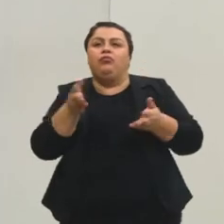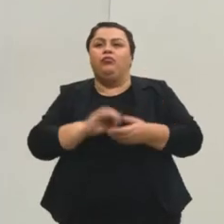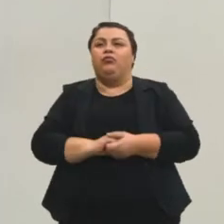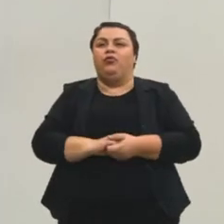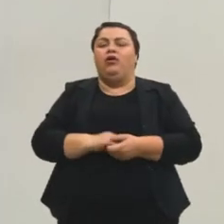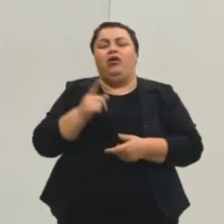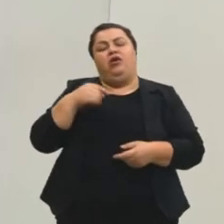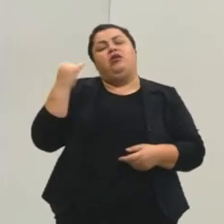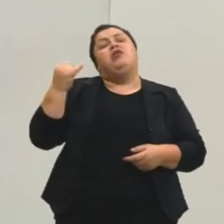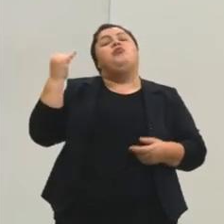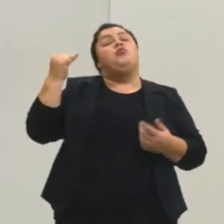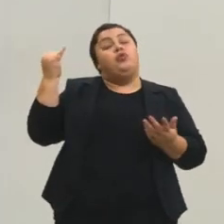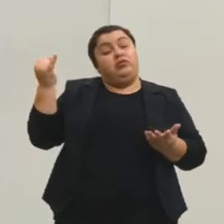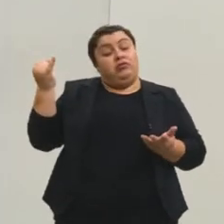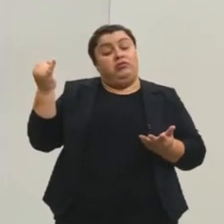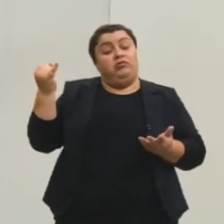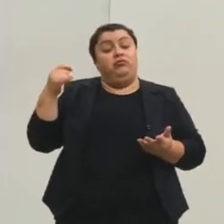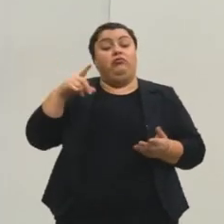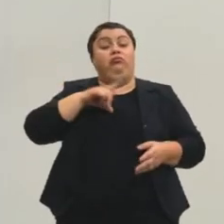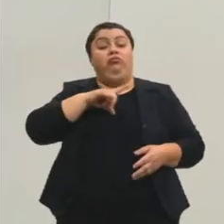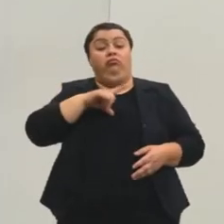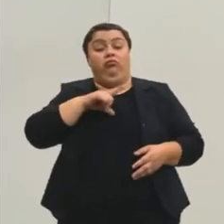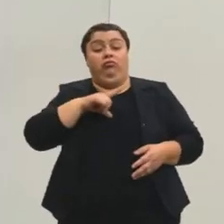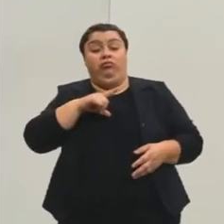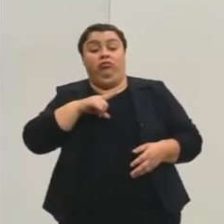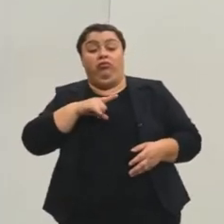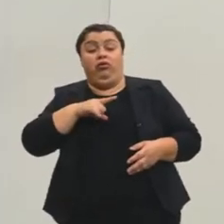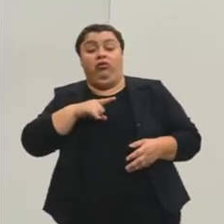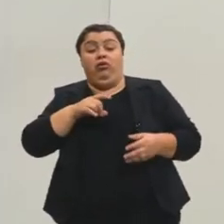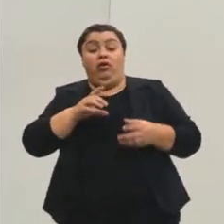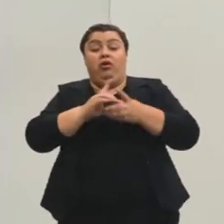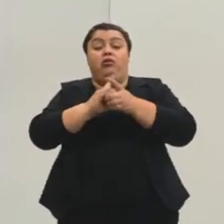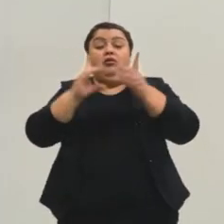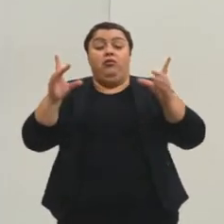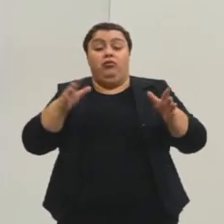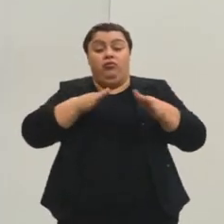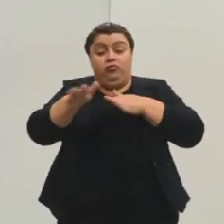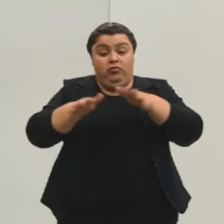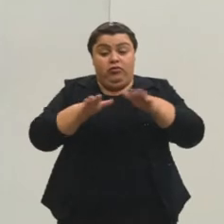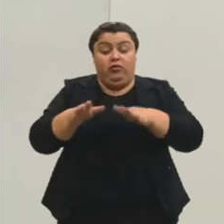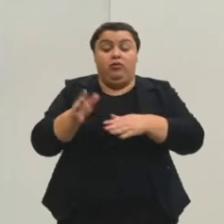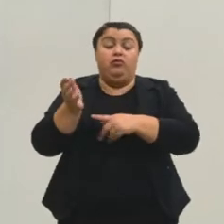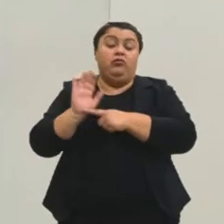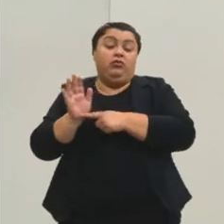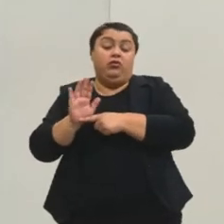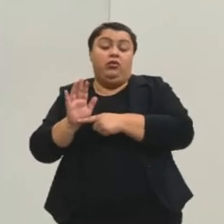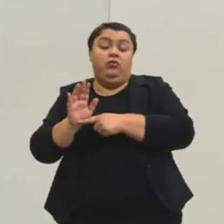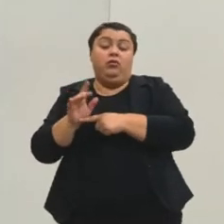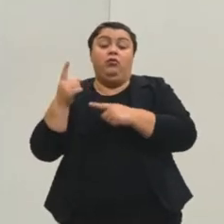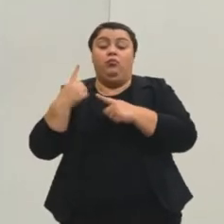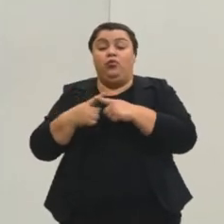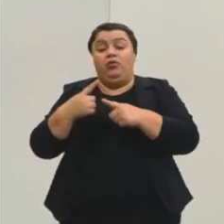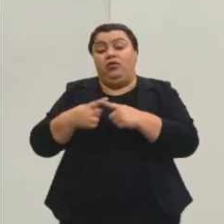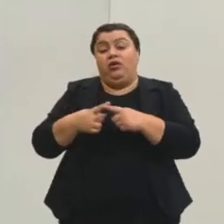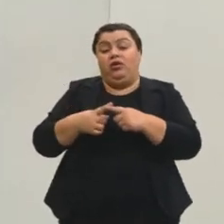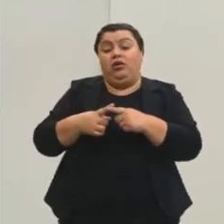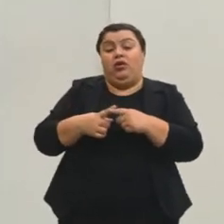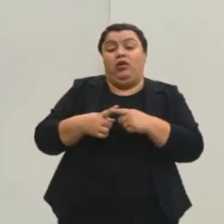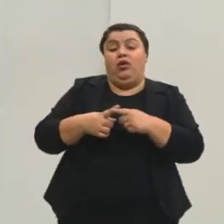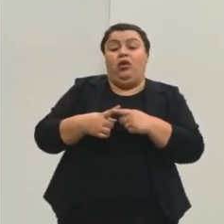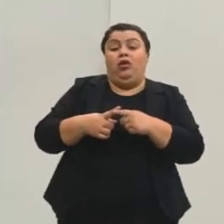é importante haver a democratização do acesso ao cinema, pois é uma forma de cultura